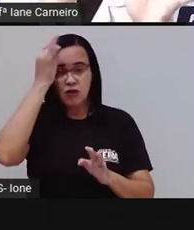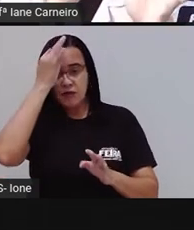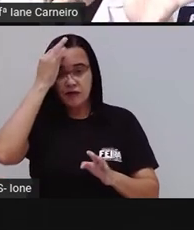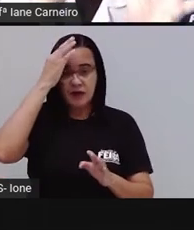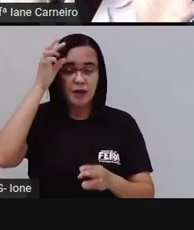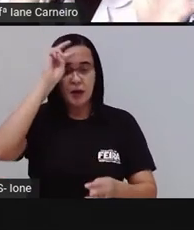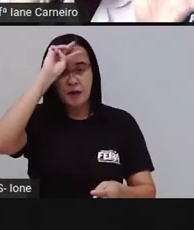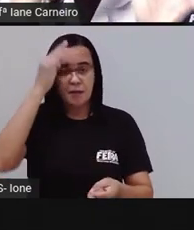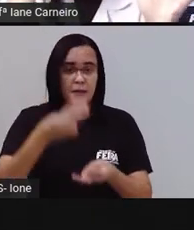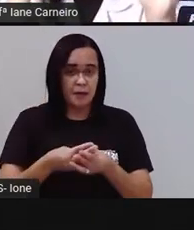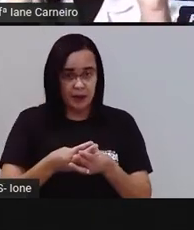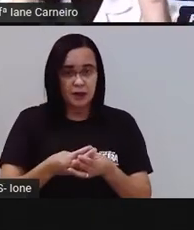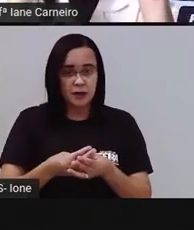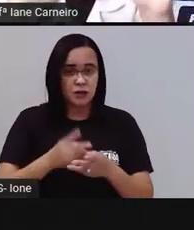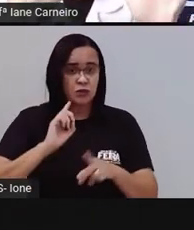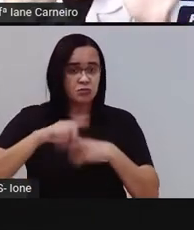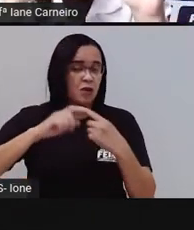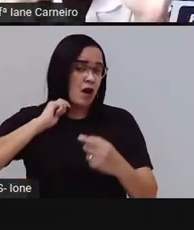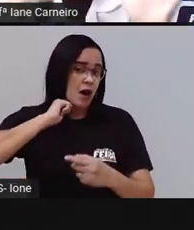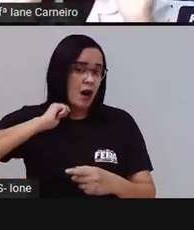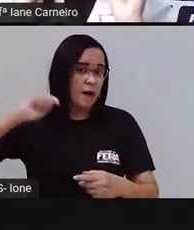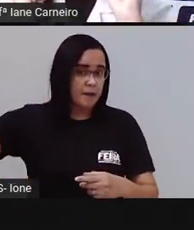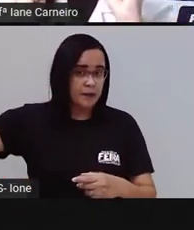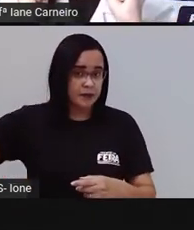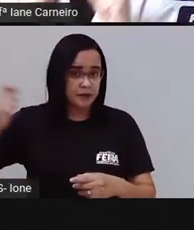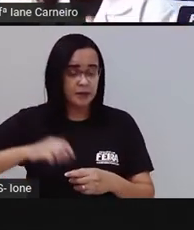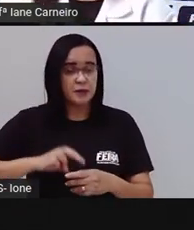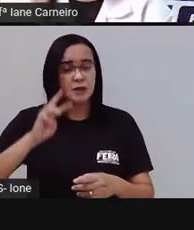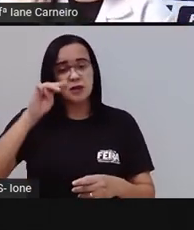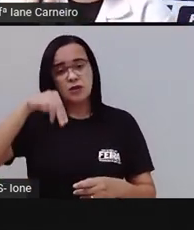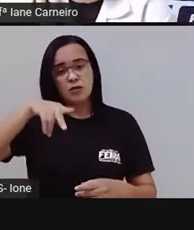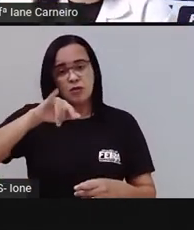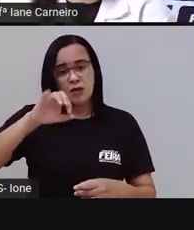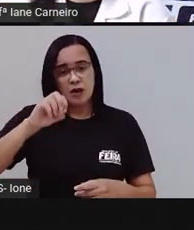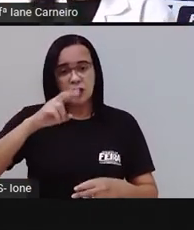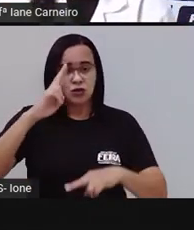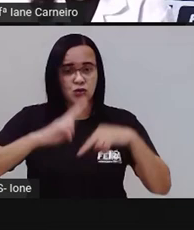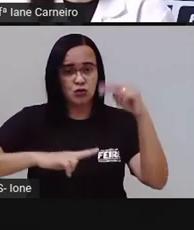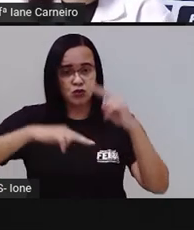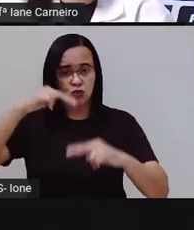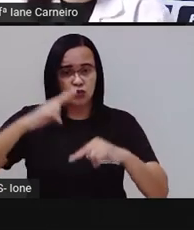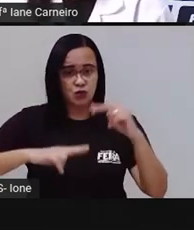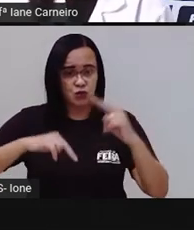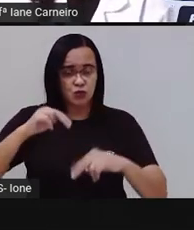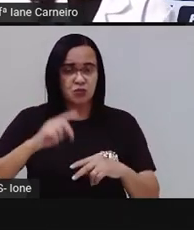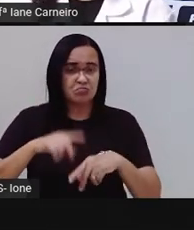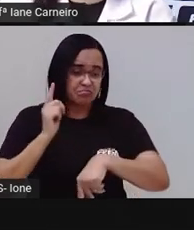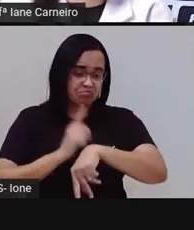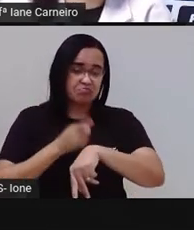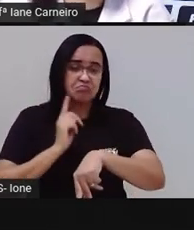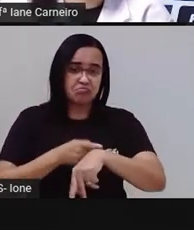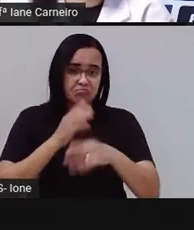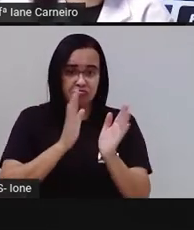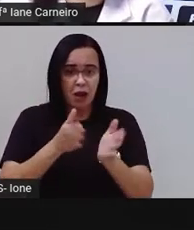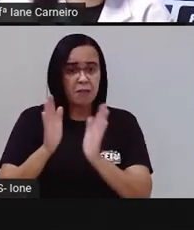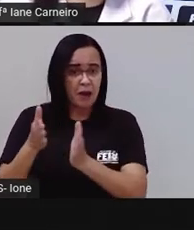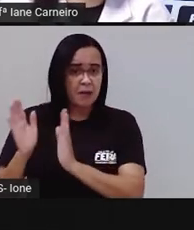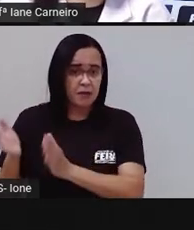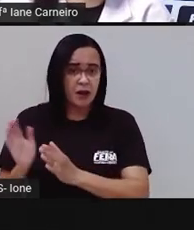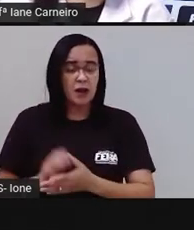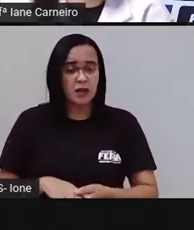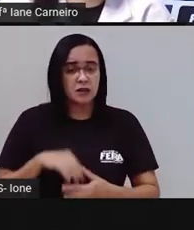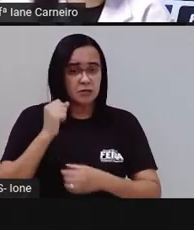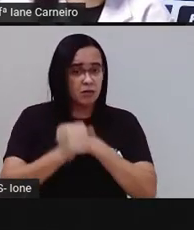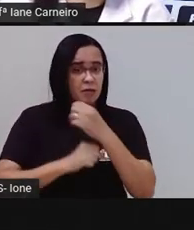Abril, maio, junho, ó, seis meses. Então, o papel demora esse tempo para se decompor. Olha a